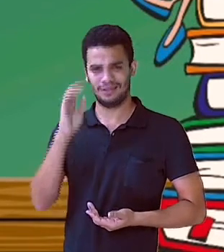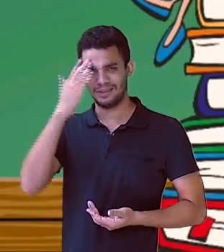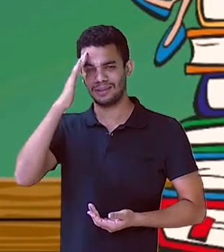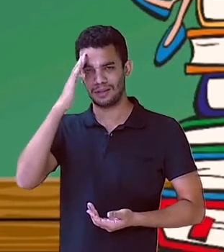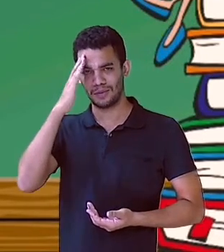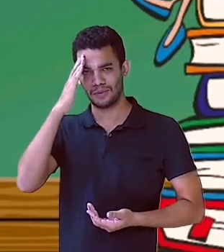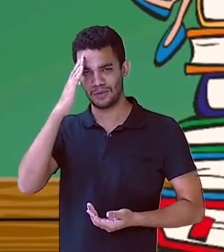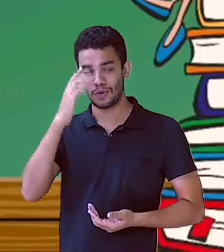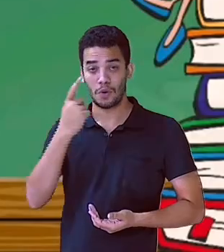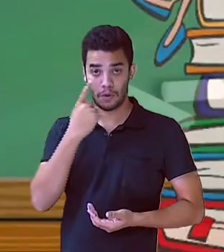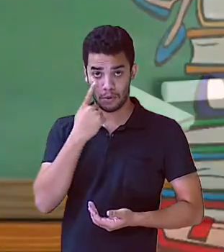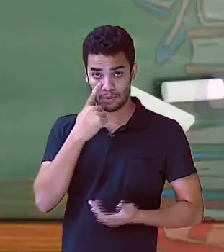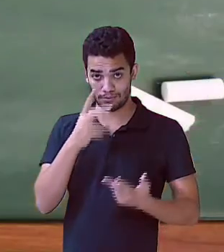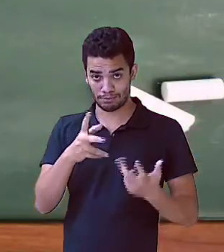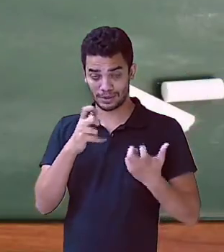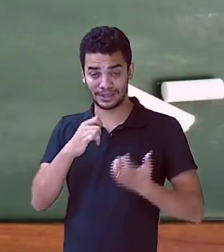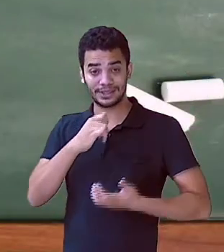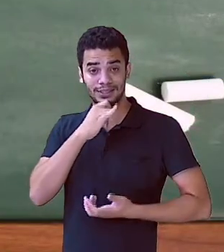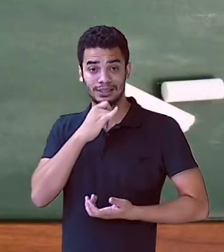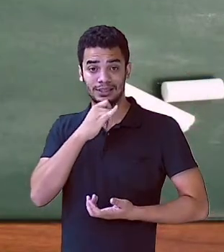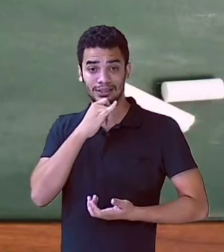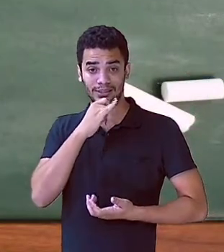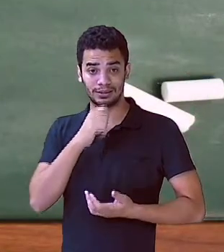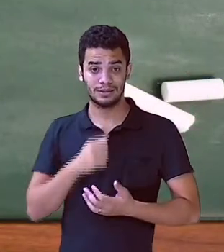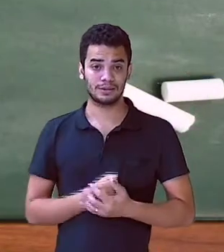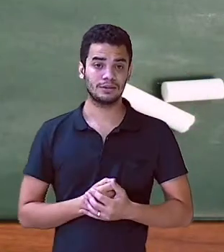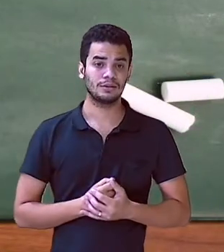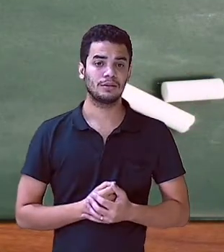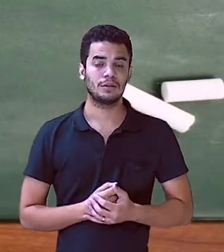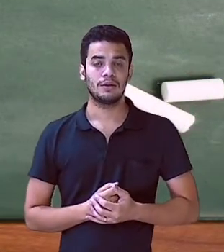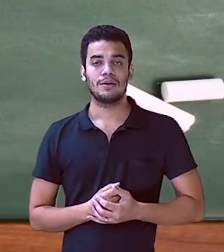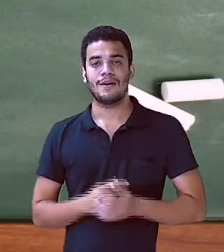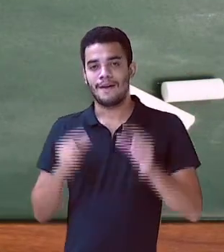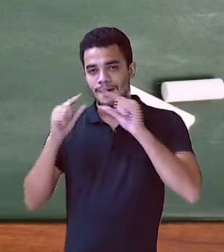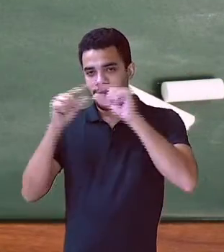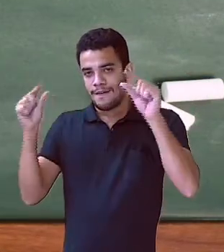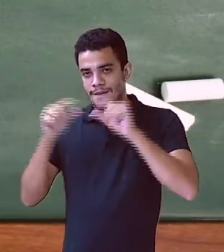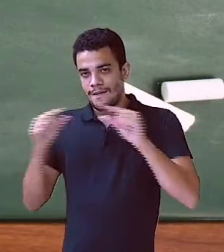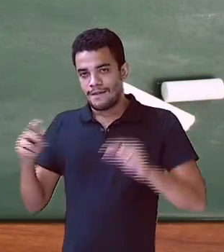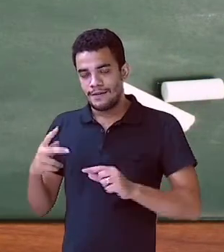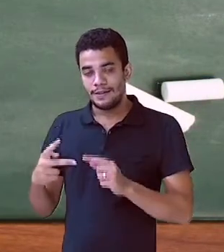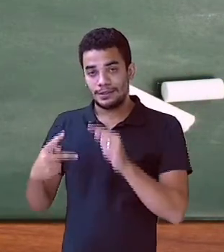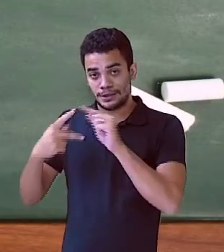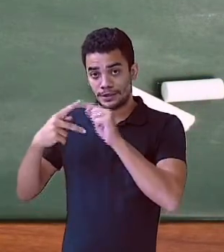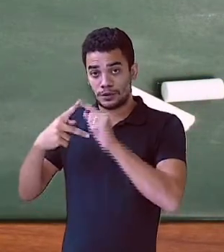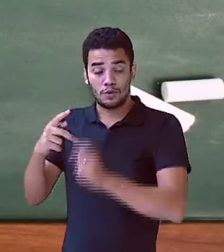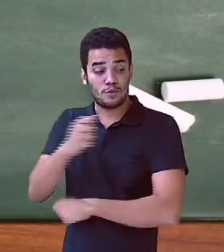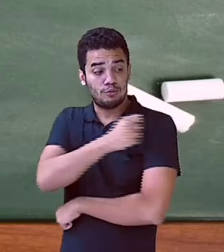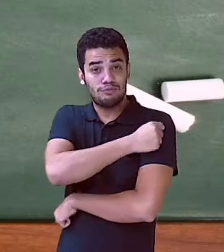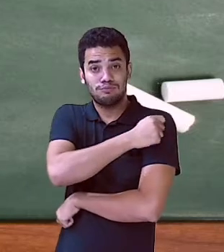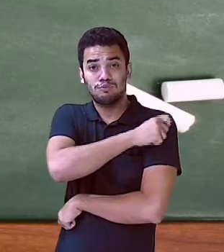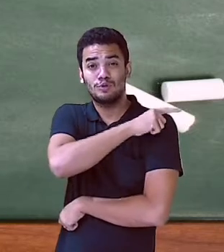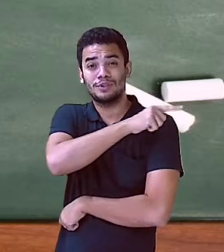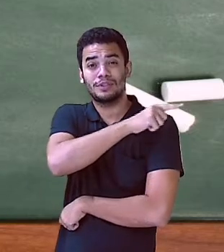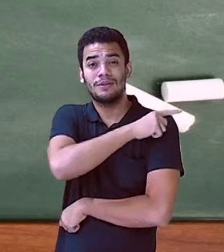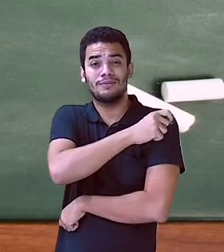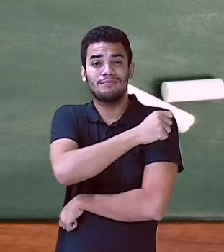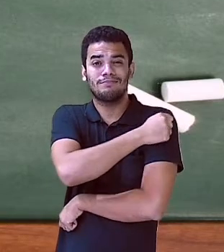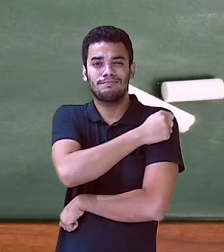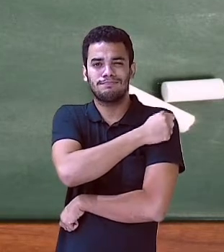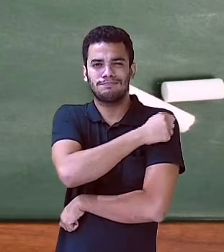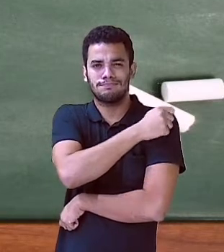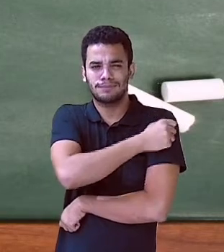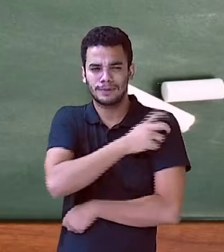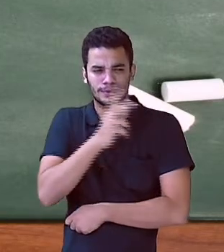observar outros exemplos também? Olha lá, percebam. Já temos aqui. Os alunos observavam aquela